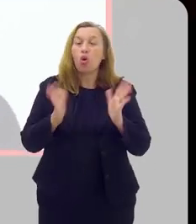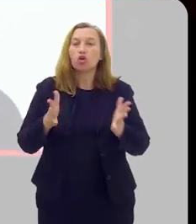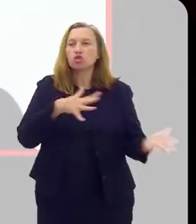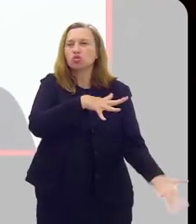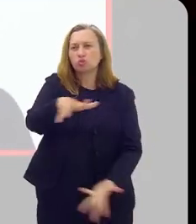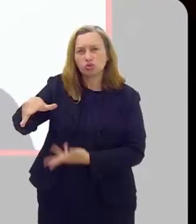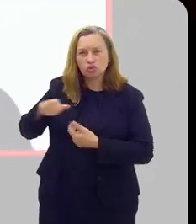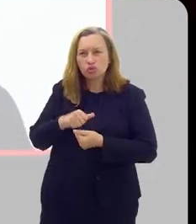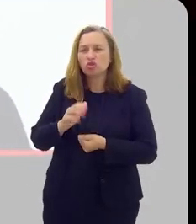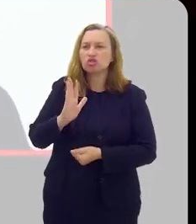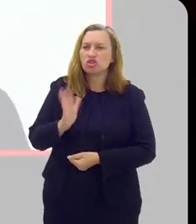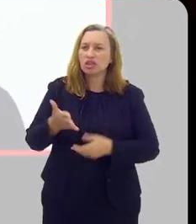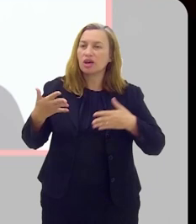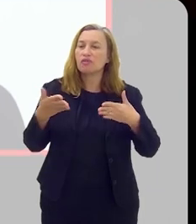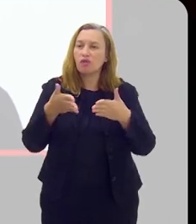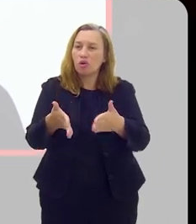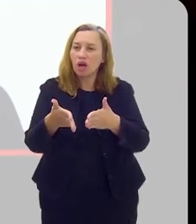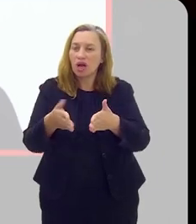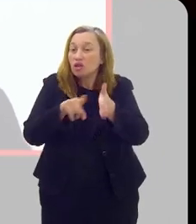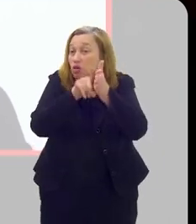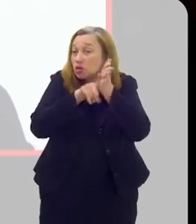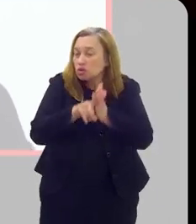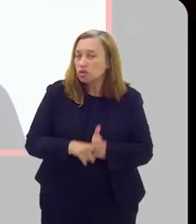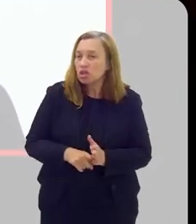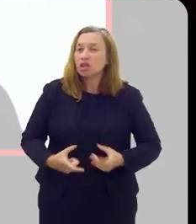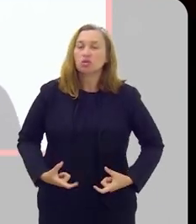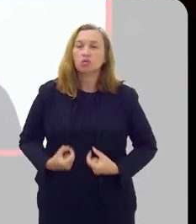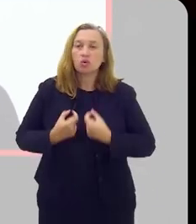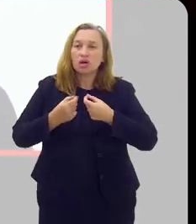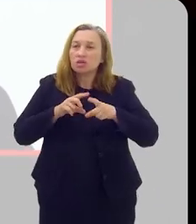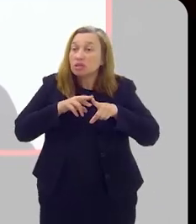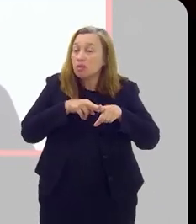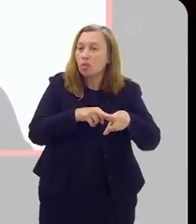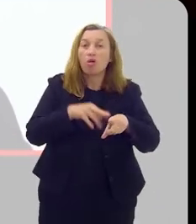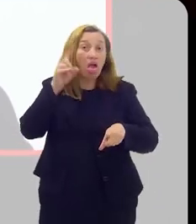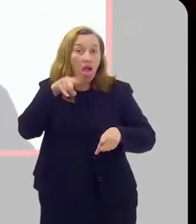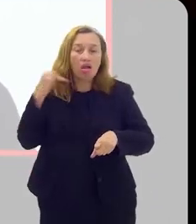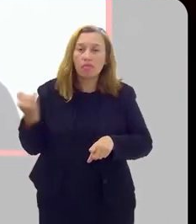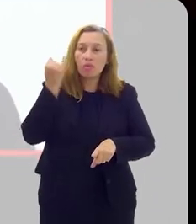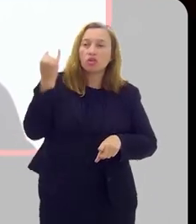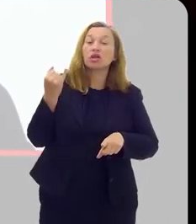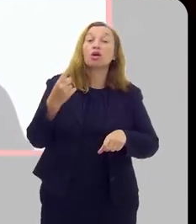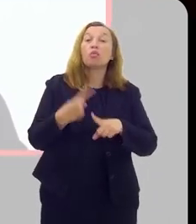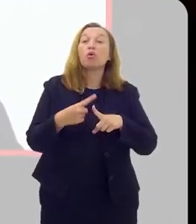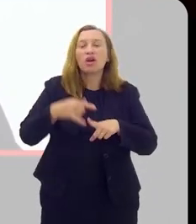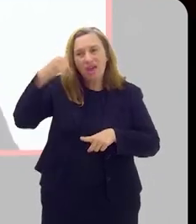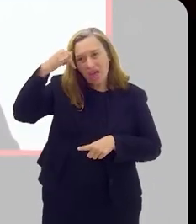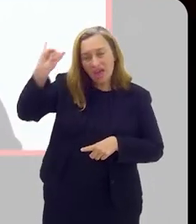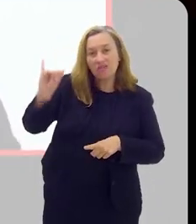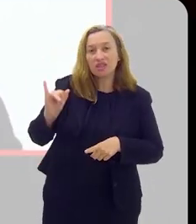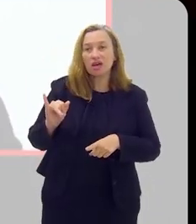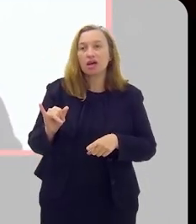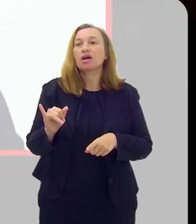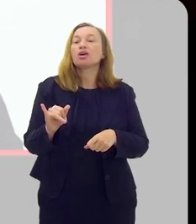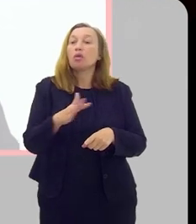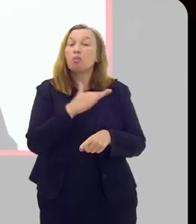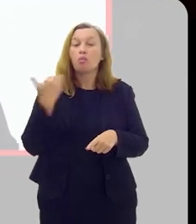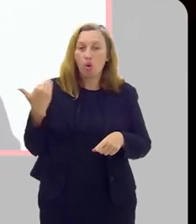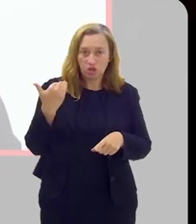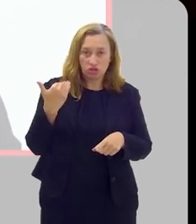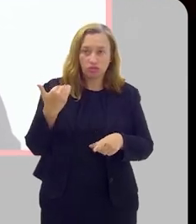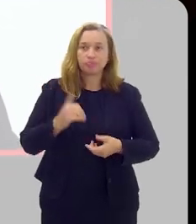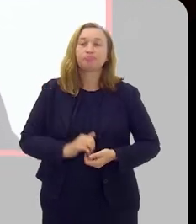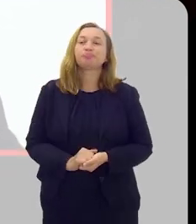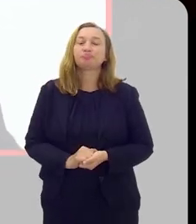mundo inteiro, está bem estabelecido que o rastreio do câncer de próstata é muito importante porque ele evita metástase e